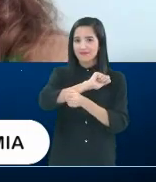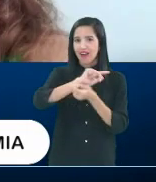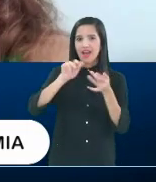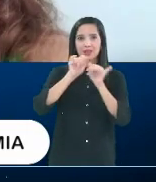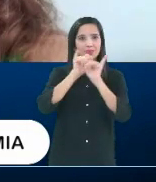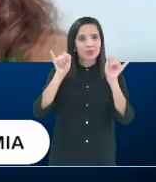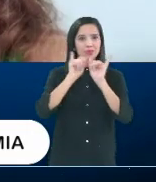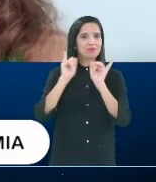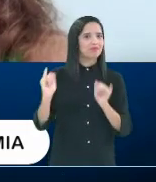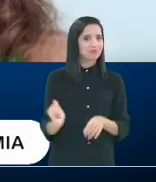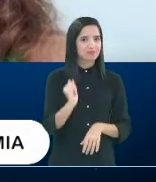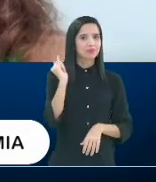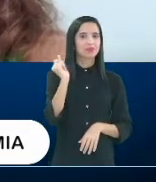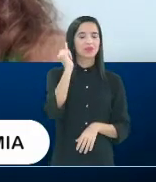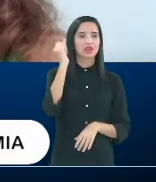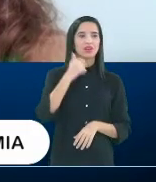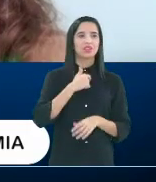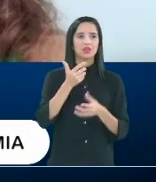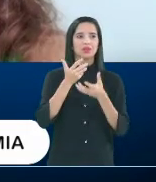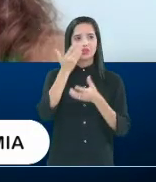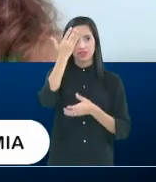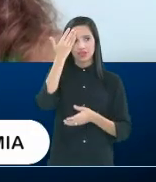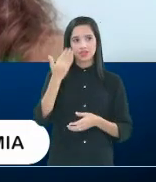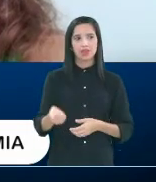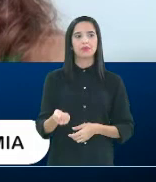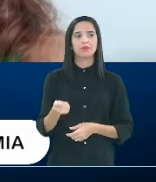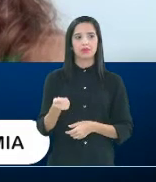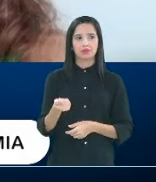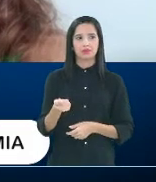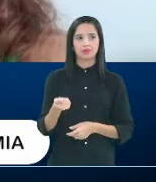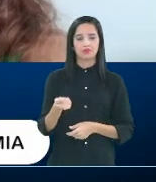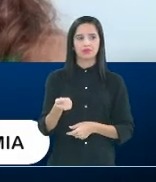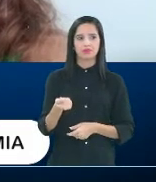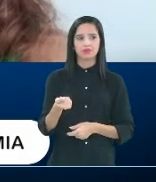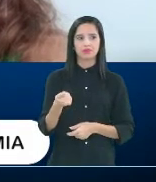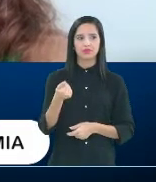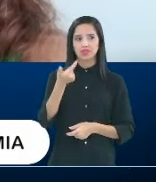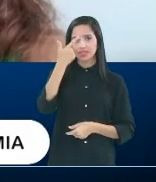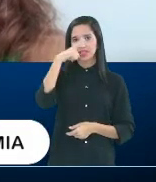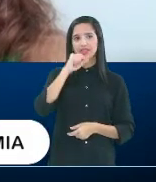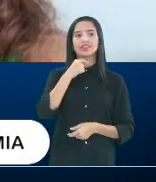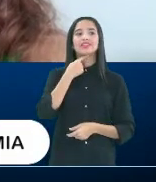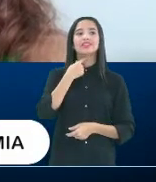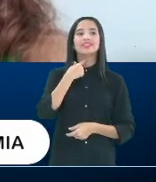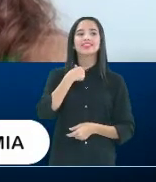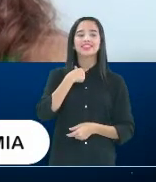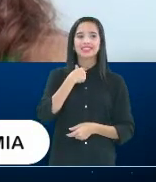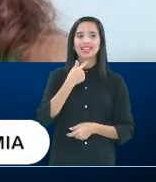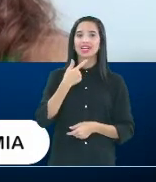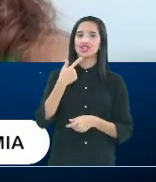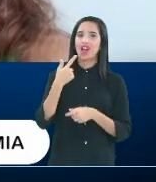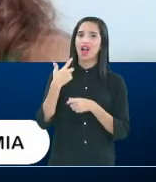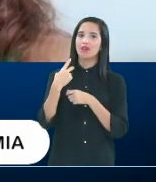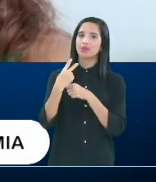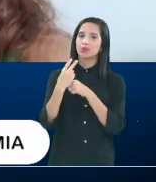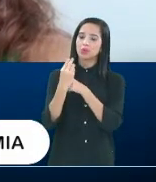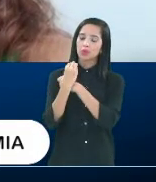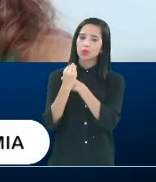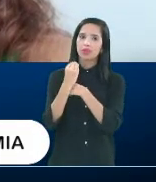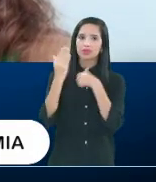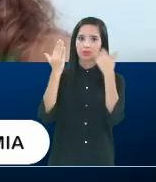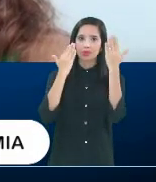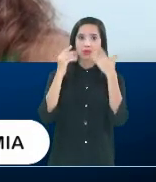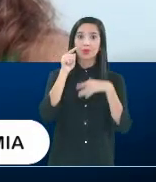gostaria de saber, por exemplo, para a gente, quem pretende ser cliente da doutora Adriana, qual o